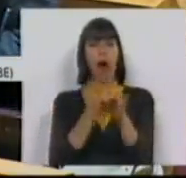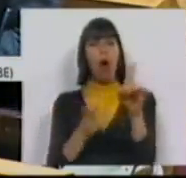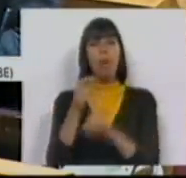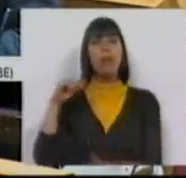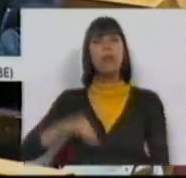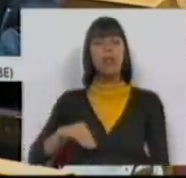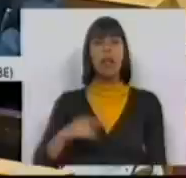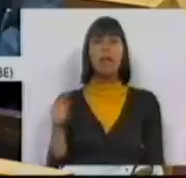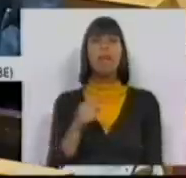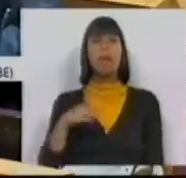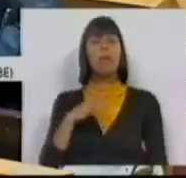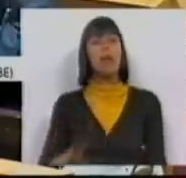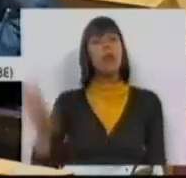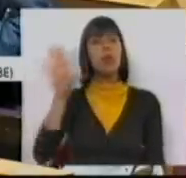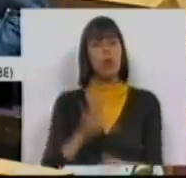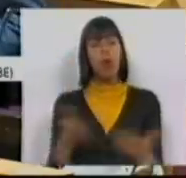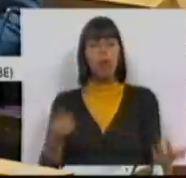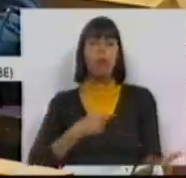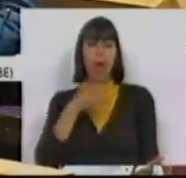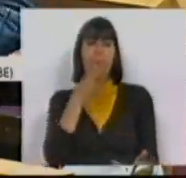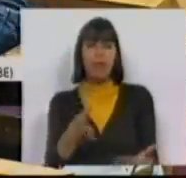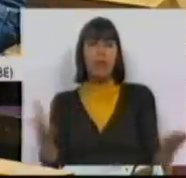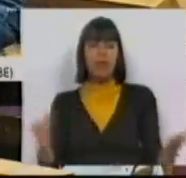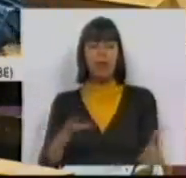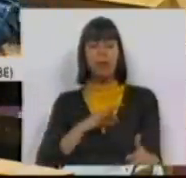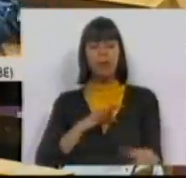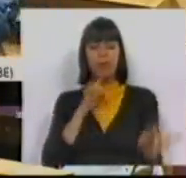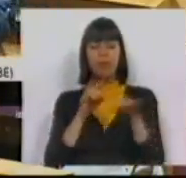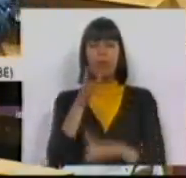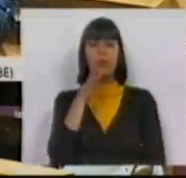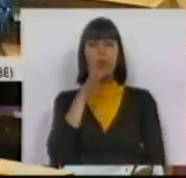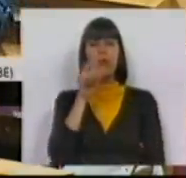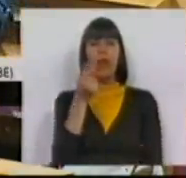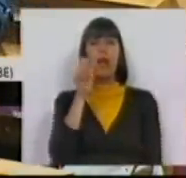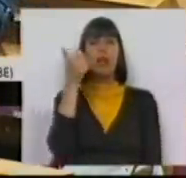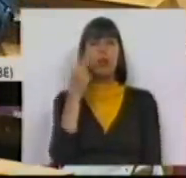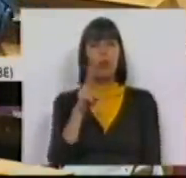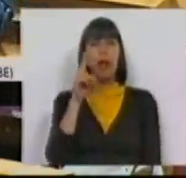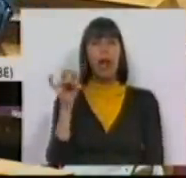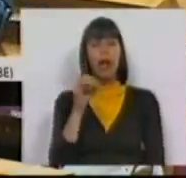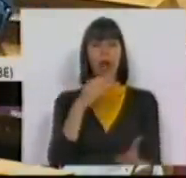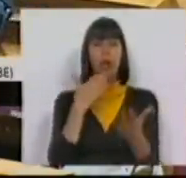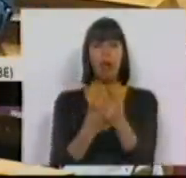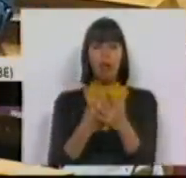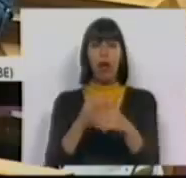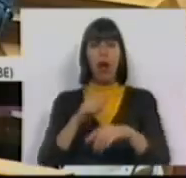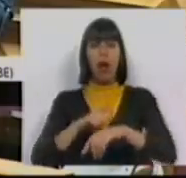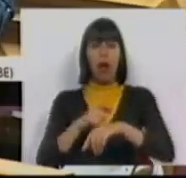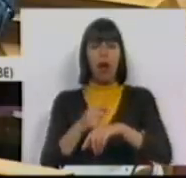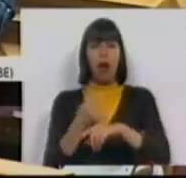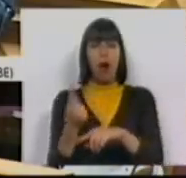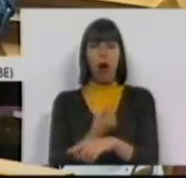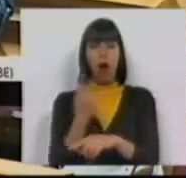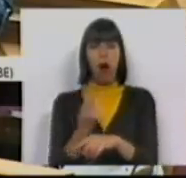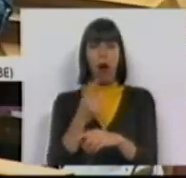do salário mínimo nacional. E devo-lhe dizer, Sr. Deputado Artur Rego, não sei se estão a dar corda ao relógio ou se o